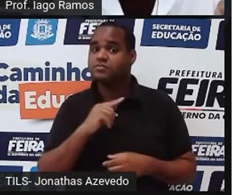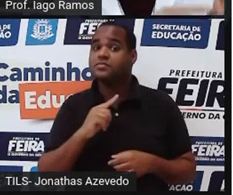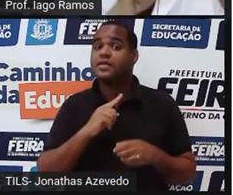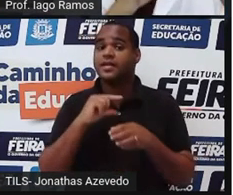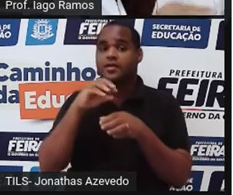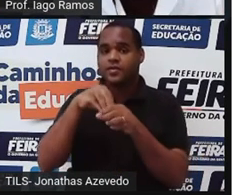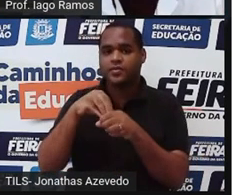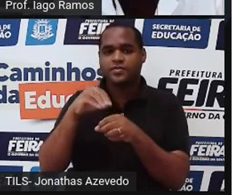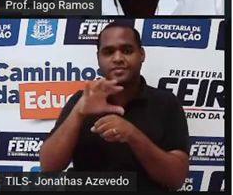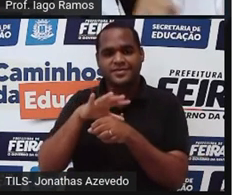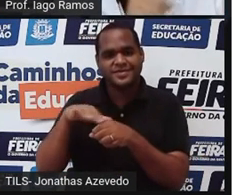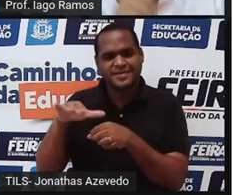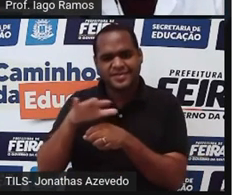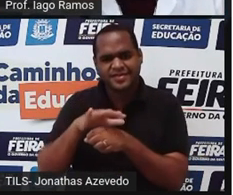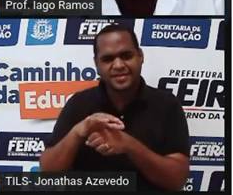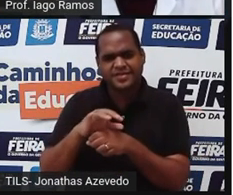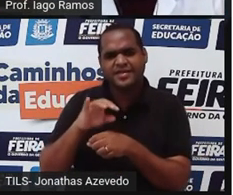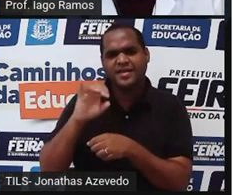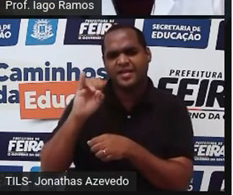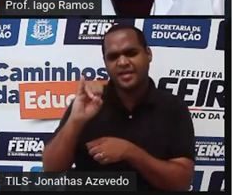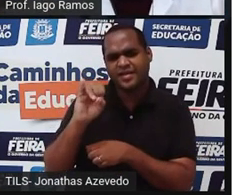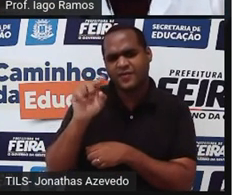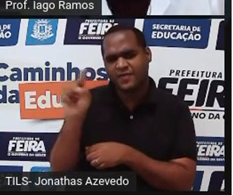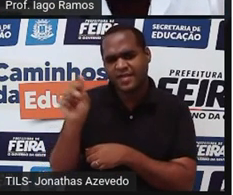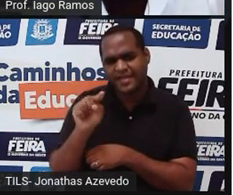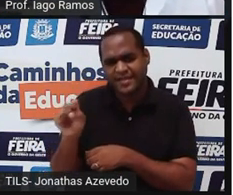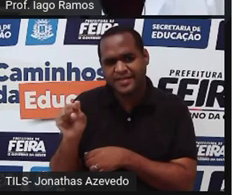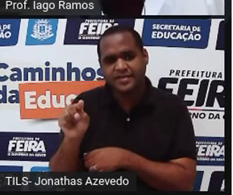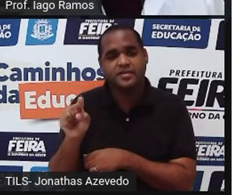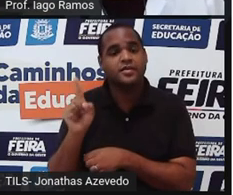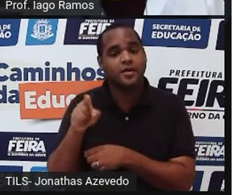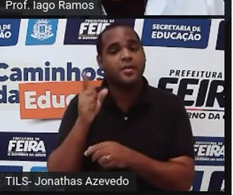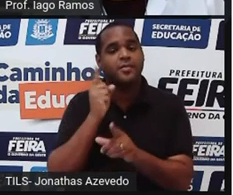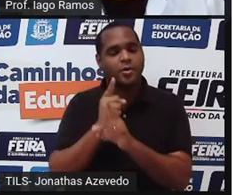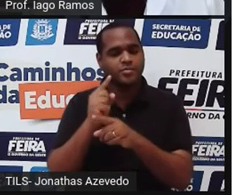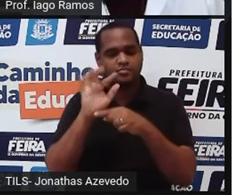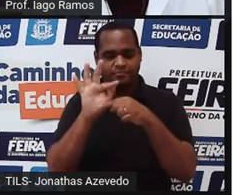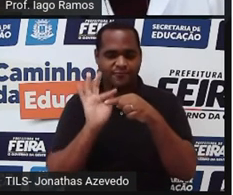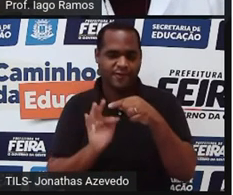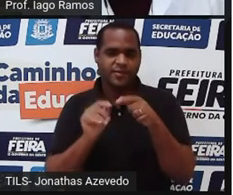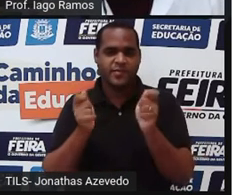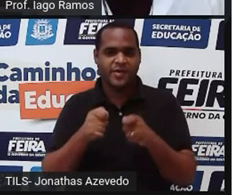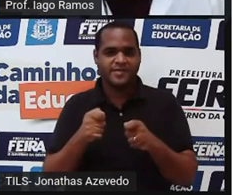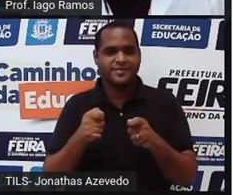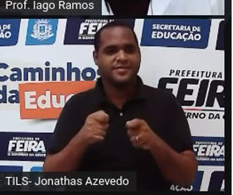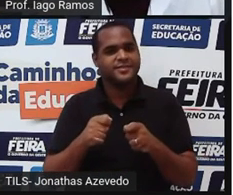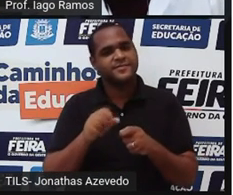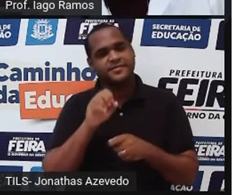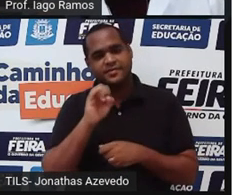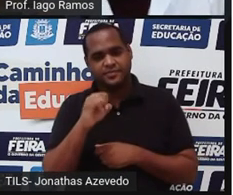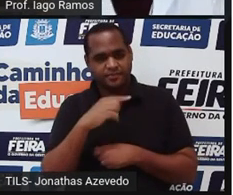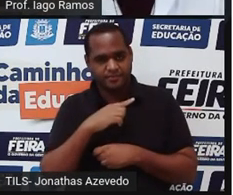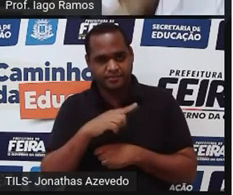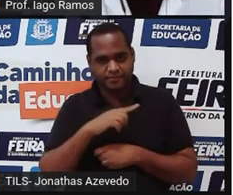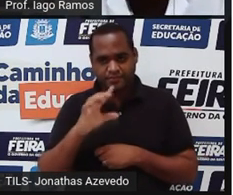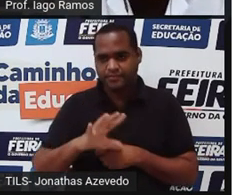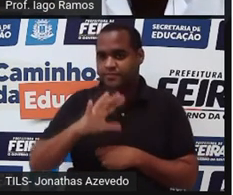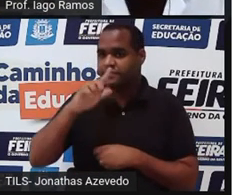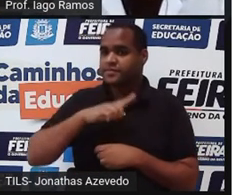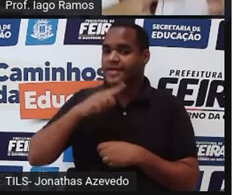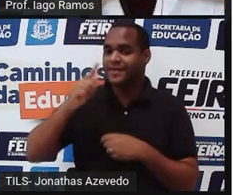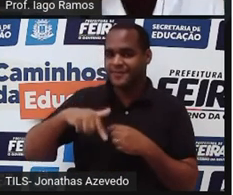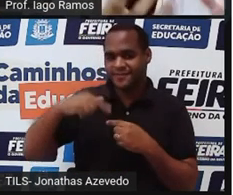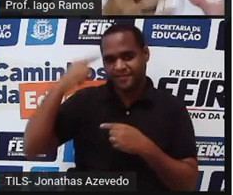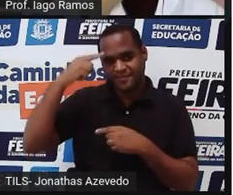porque os inteiros podem ser encontrados através de frações se acontece isso é